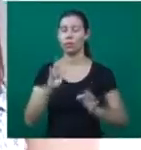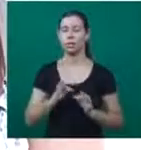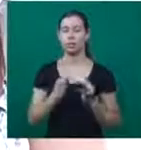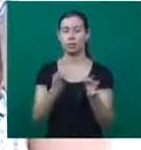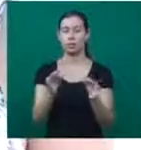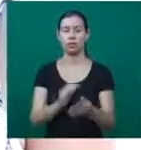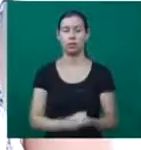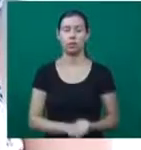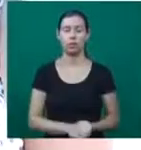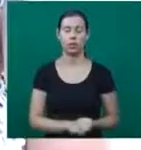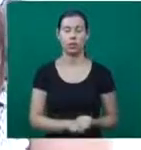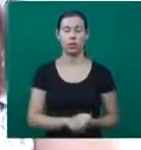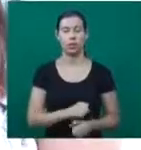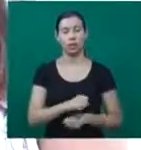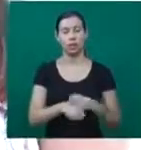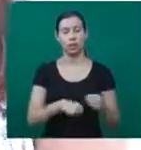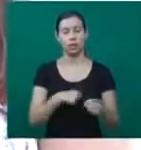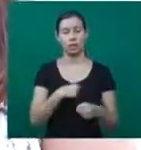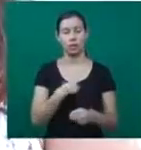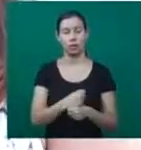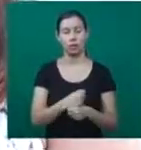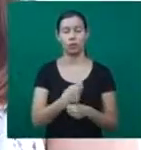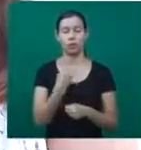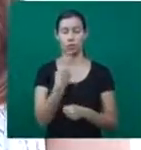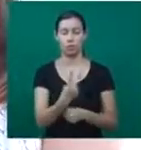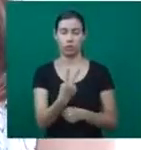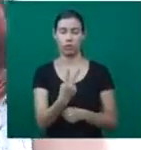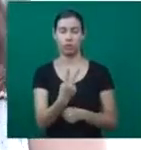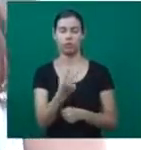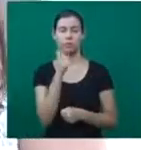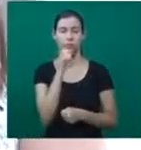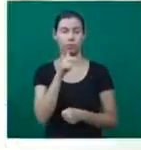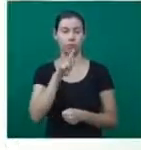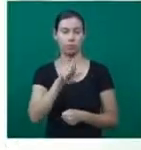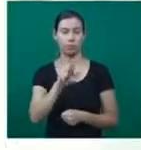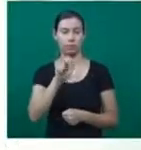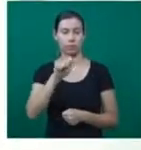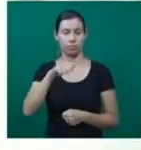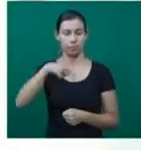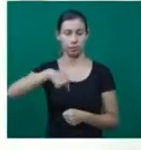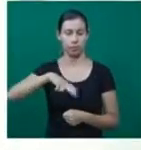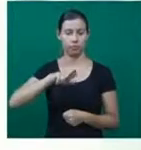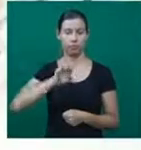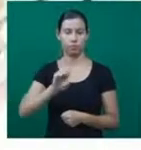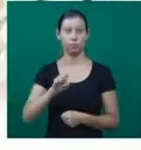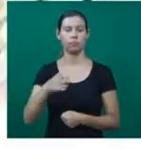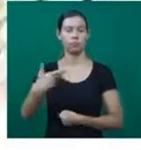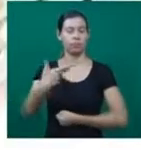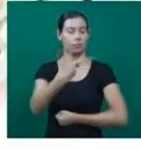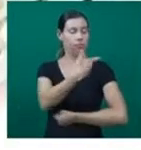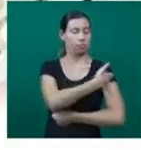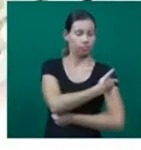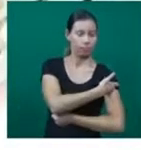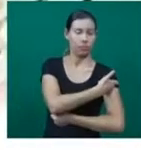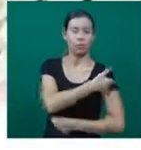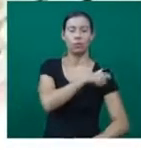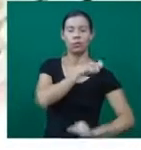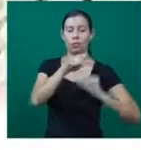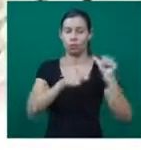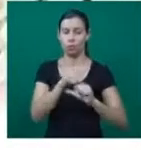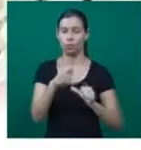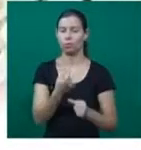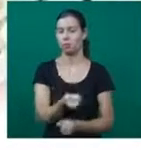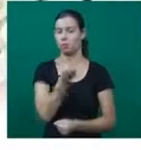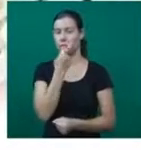Durante dois anos, Raquel usou um tipo de anticoncepcional injetável. Não deu certo. Ela então adotou a pílula.